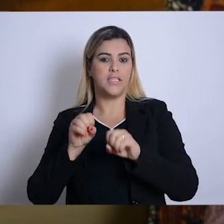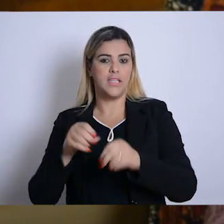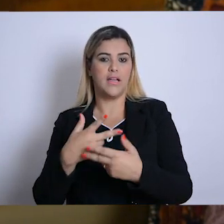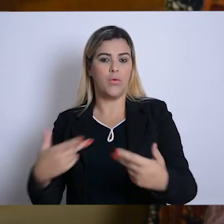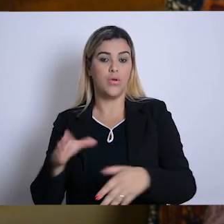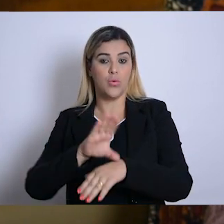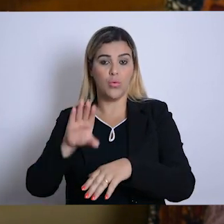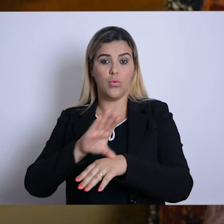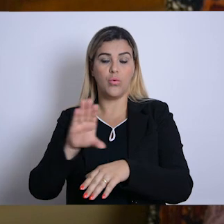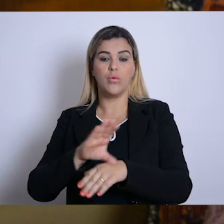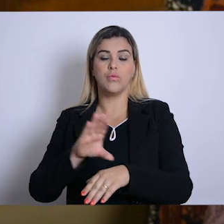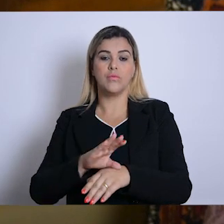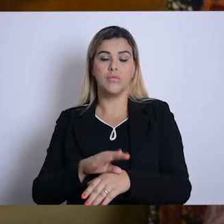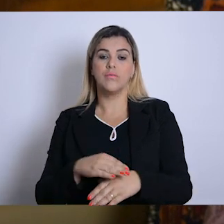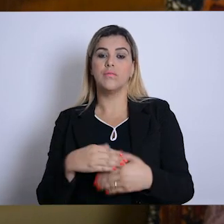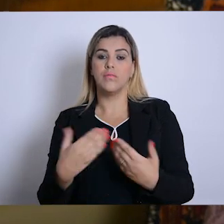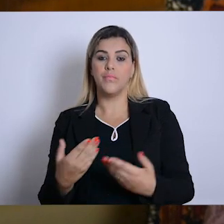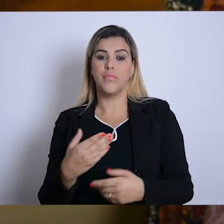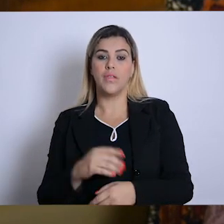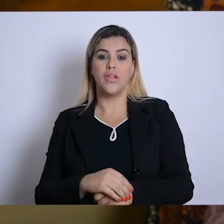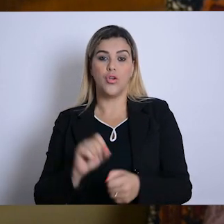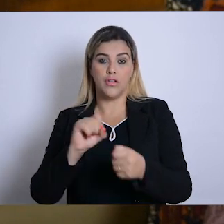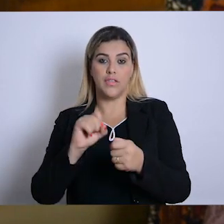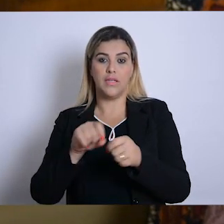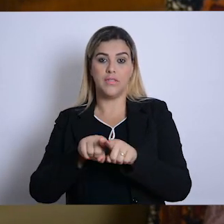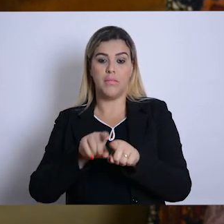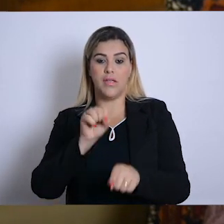Nós fizemos no Sesc, de Venda Nova,